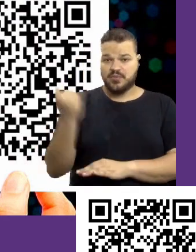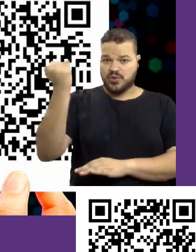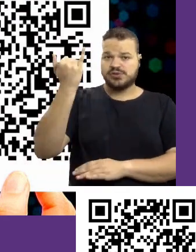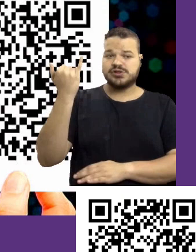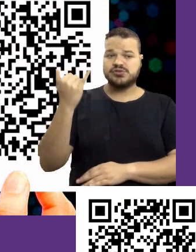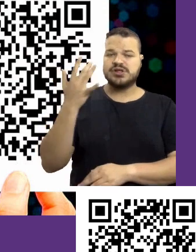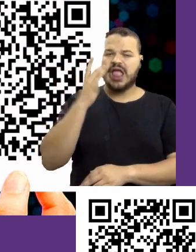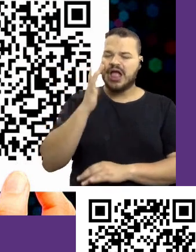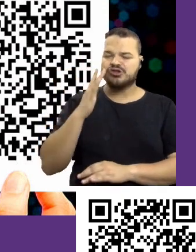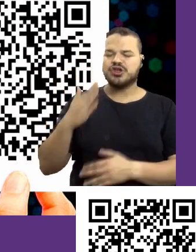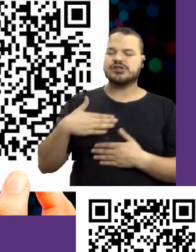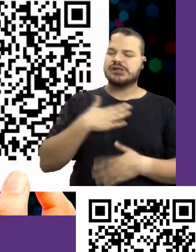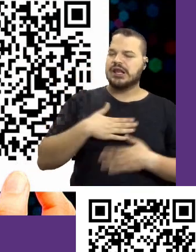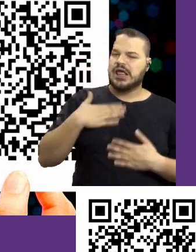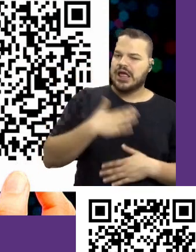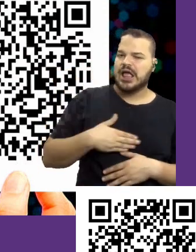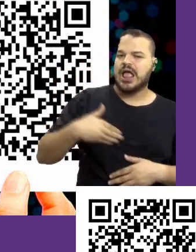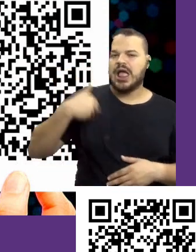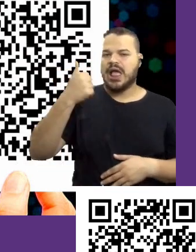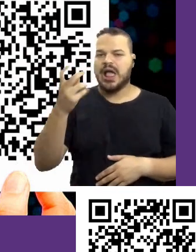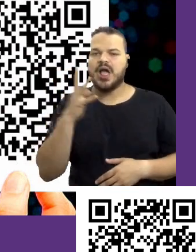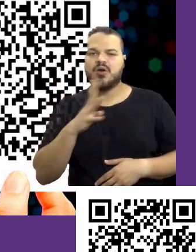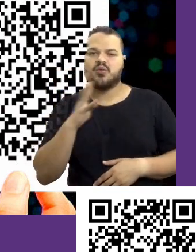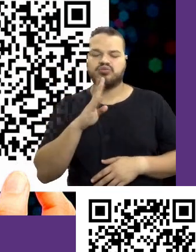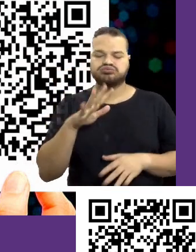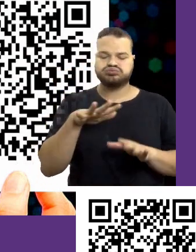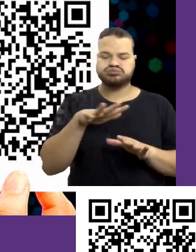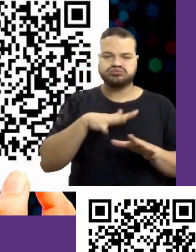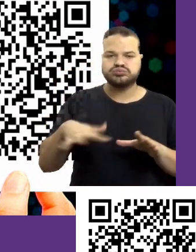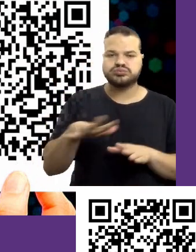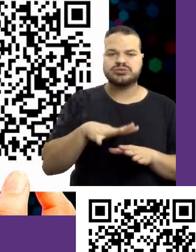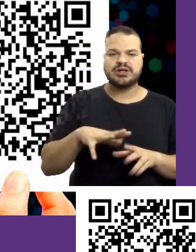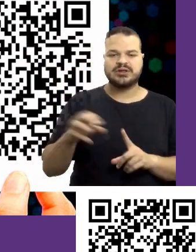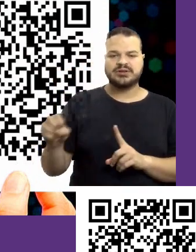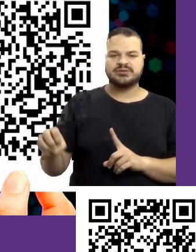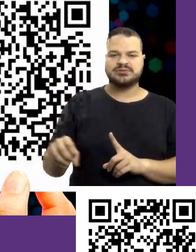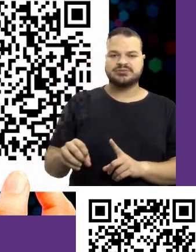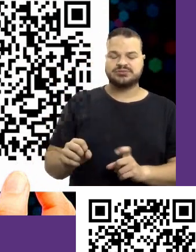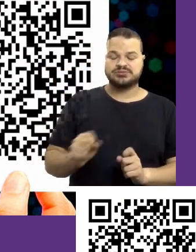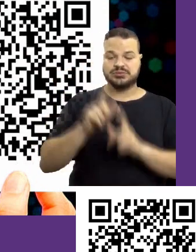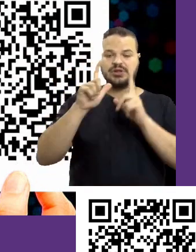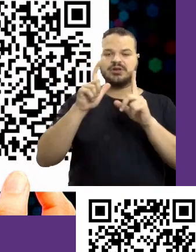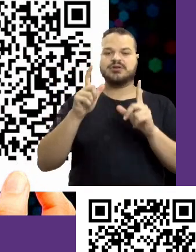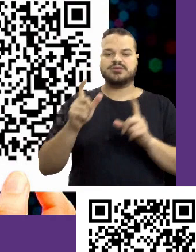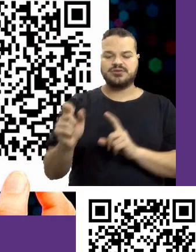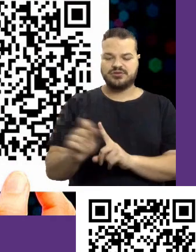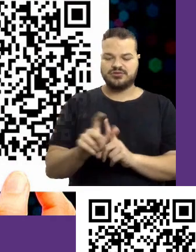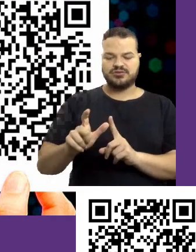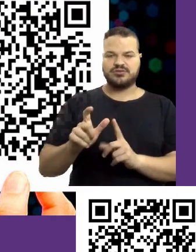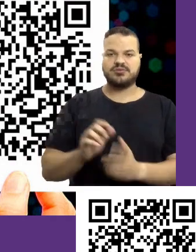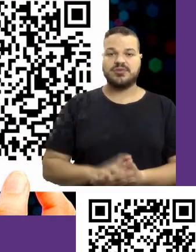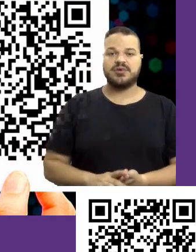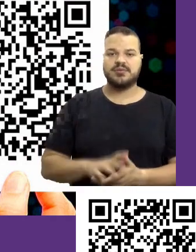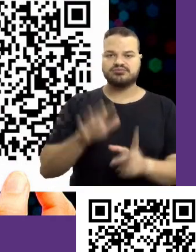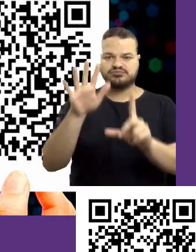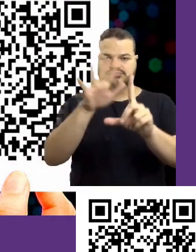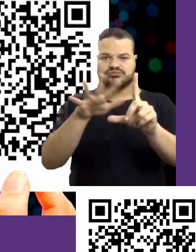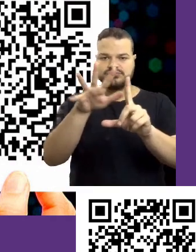achando da palestra, se está contribuindo, do que estão achando da Arena. Então, apontem aí os telefones para escanear esse QR Code.